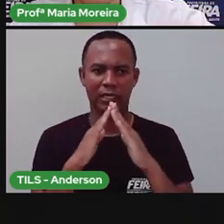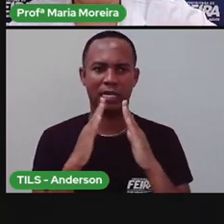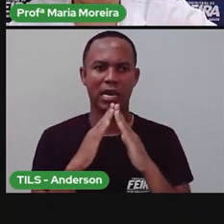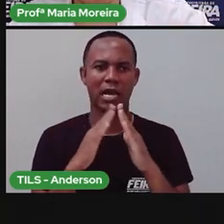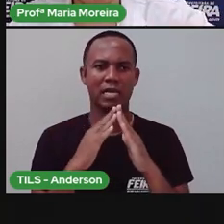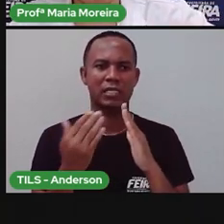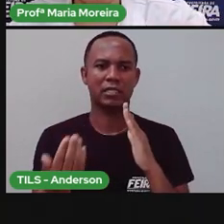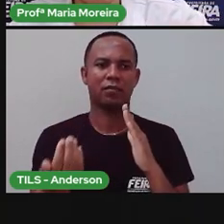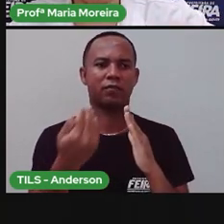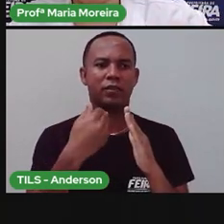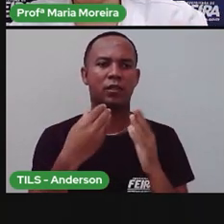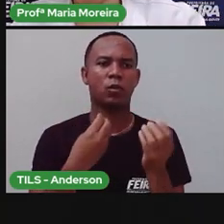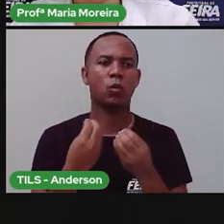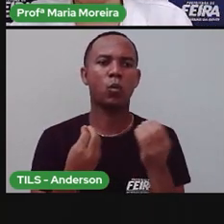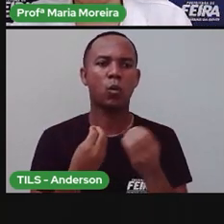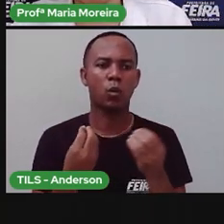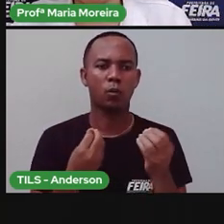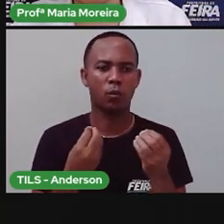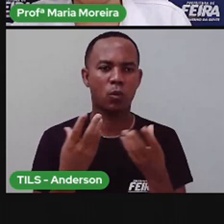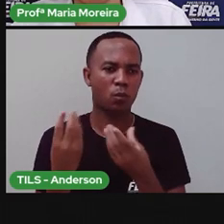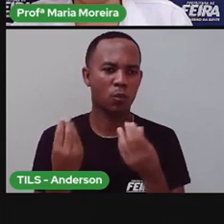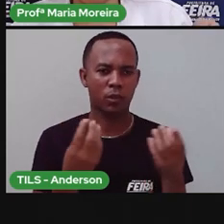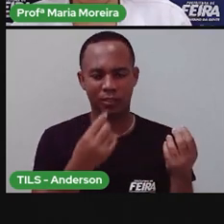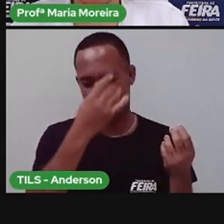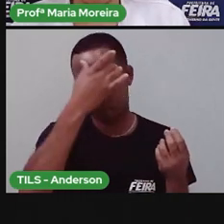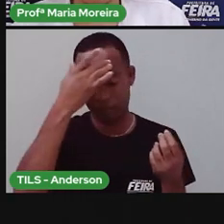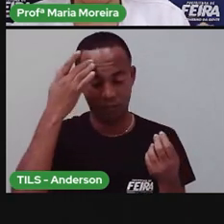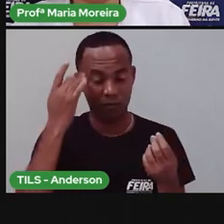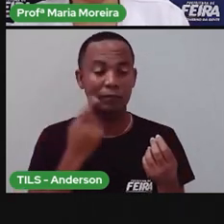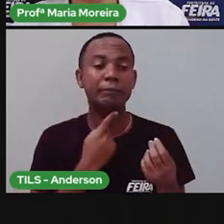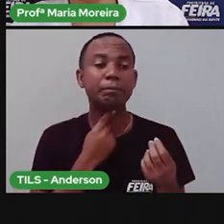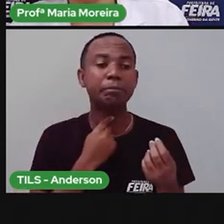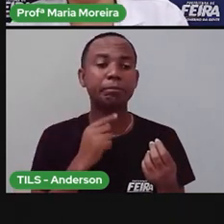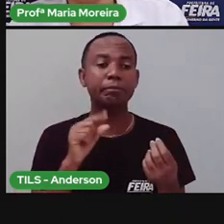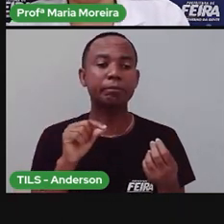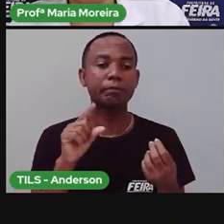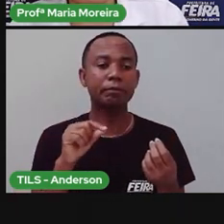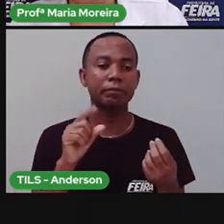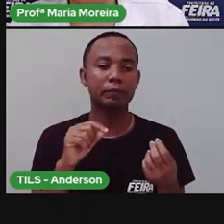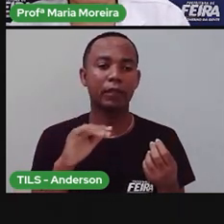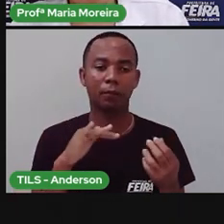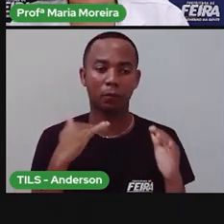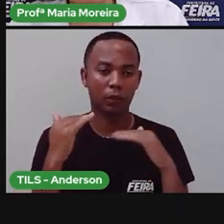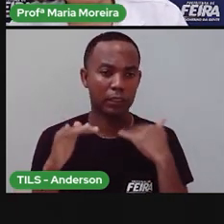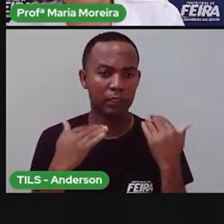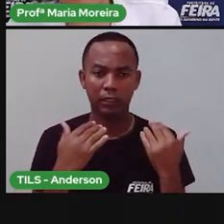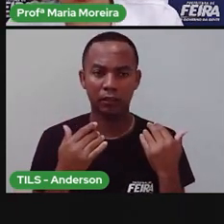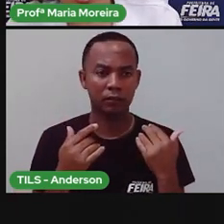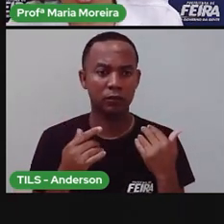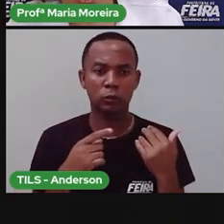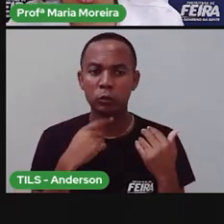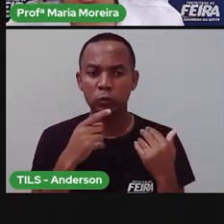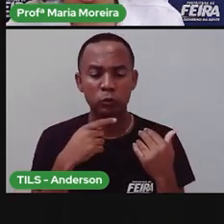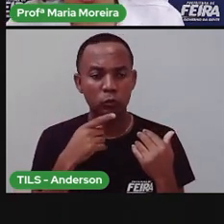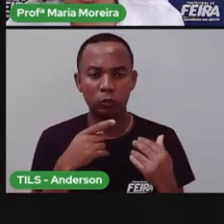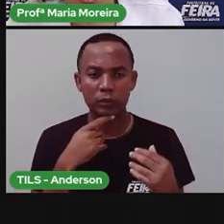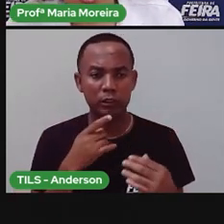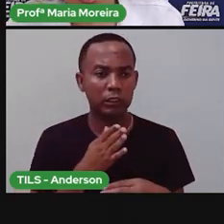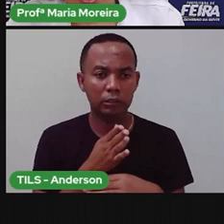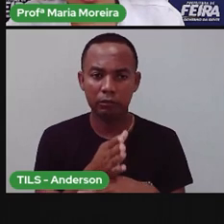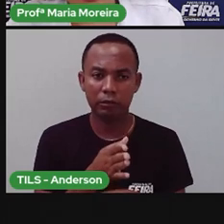casa, provavelmente várias pessoas morreriam de sede, principalmente no sertão. Porque não teriam acesso a isso.